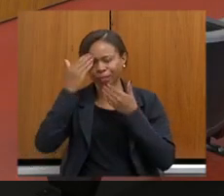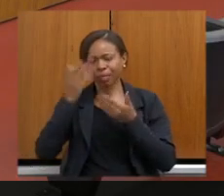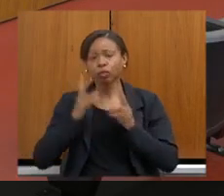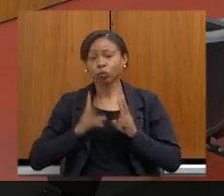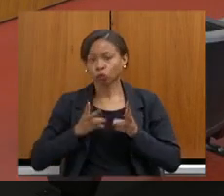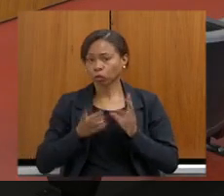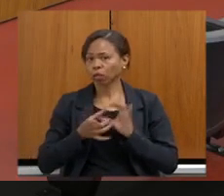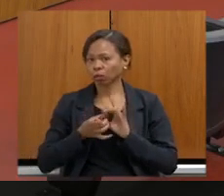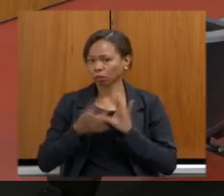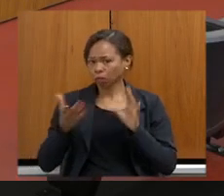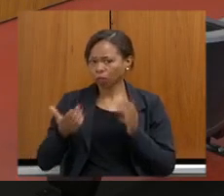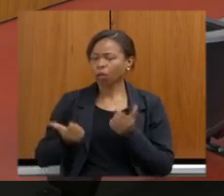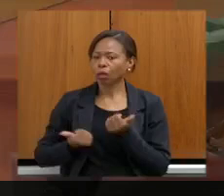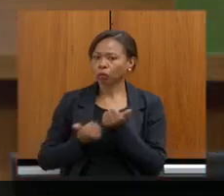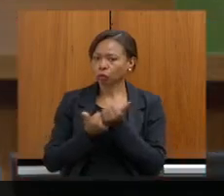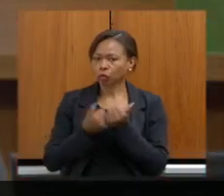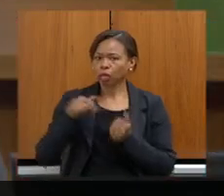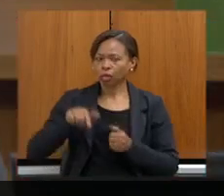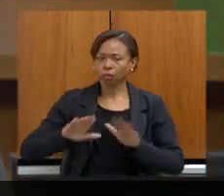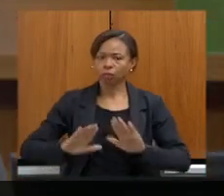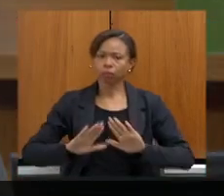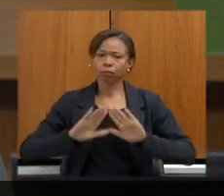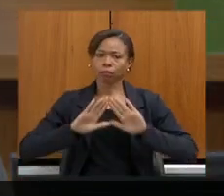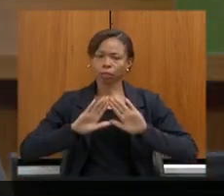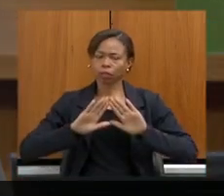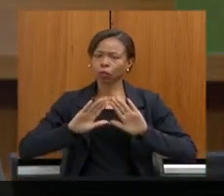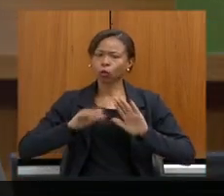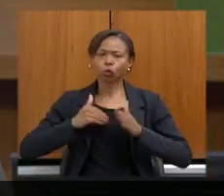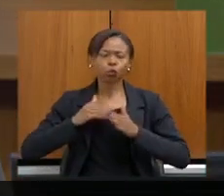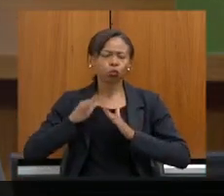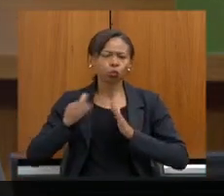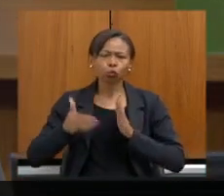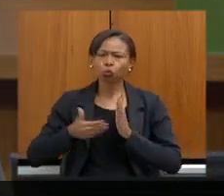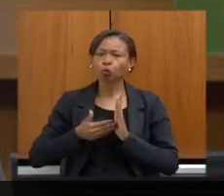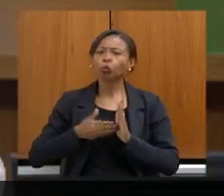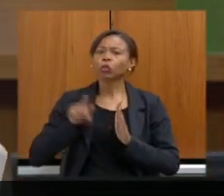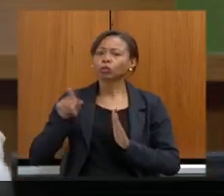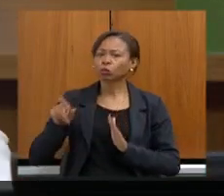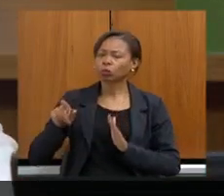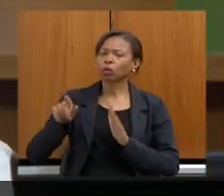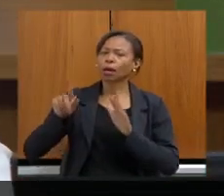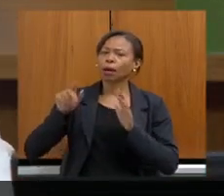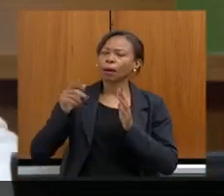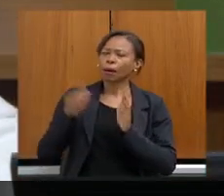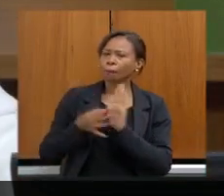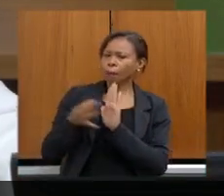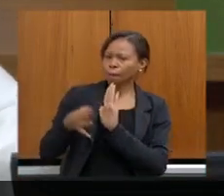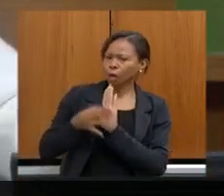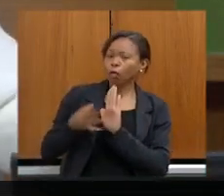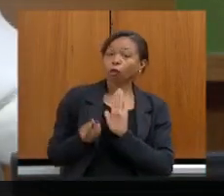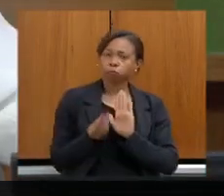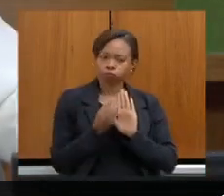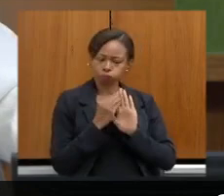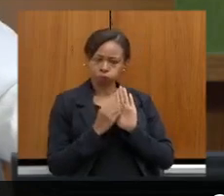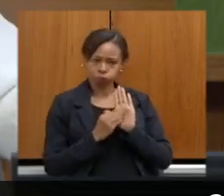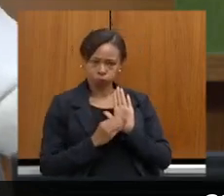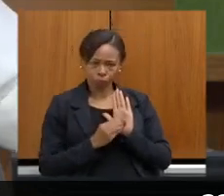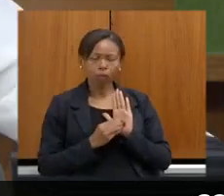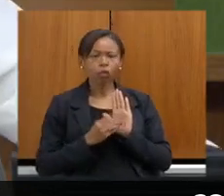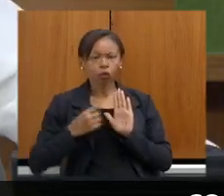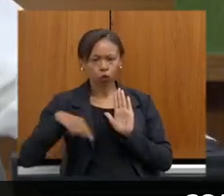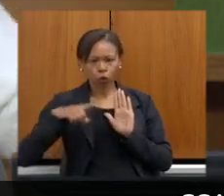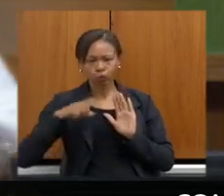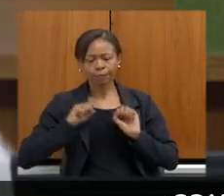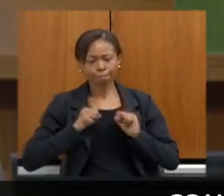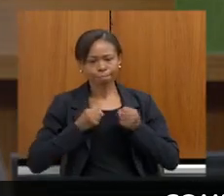disposição dessa Assembleia Legislativa. Todas as contribuições trazidas pelo senhor estão aqui anotadas e faremos esforço para também